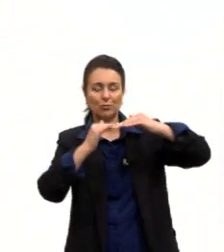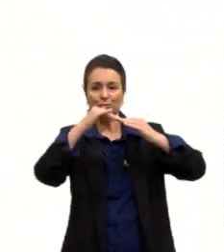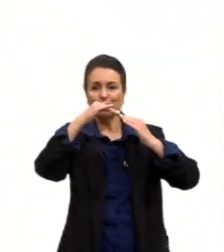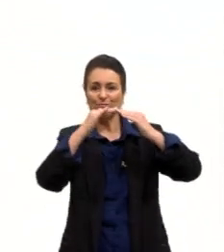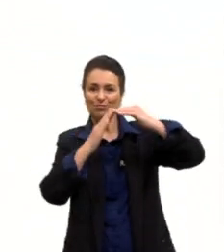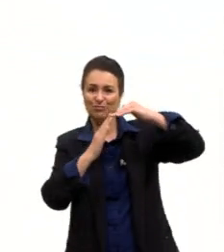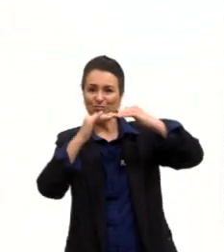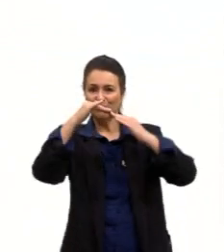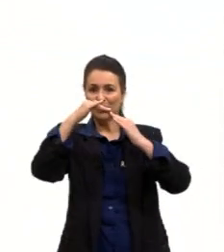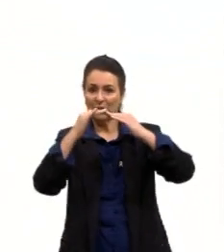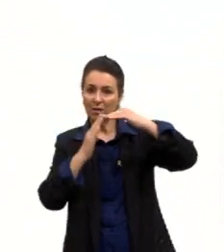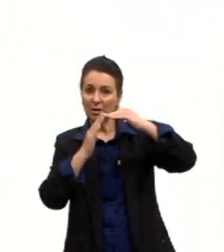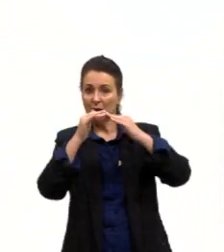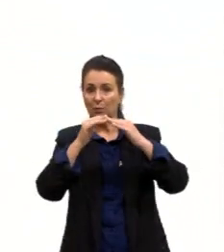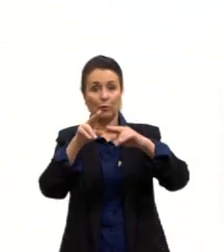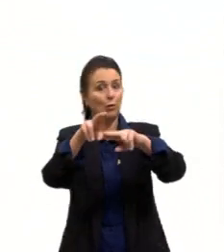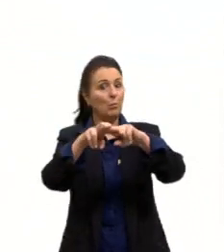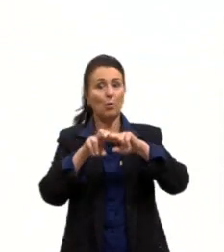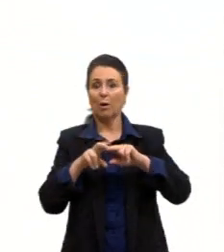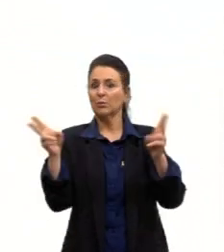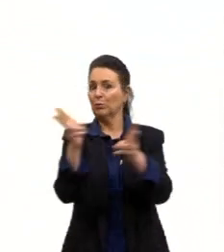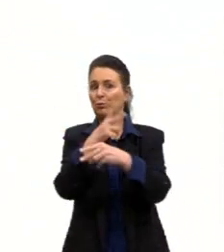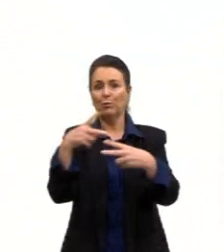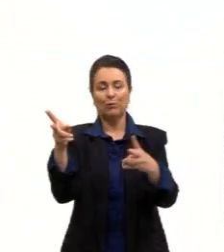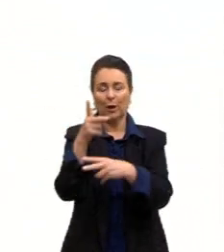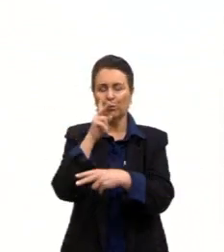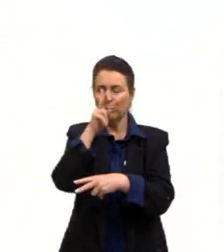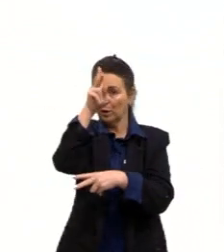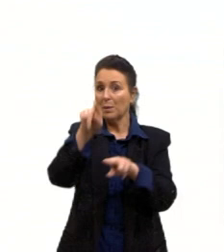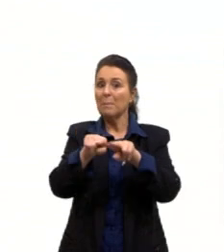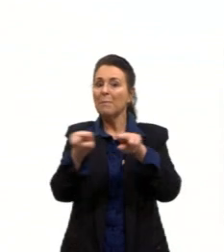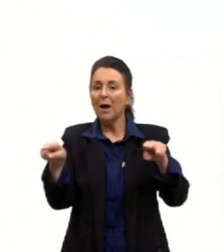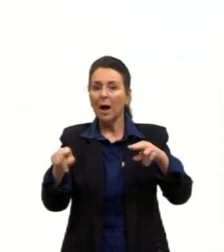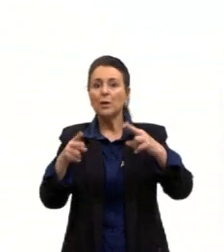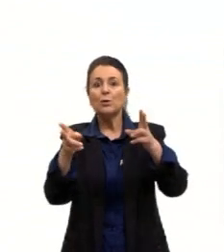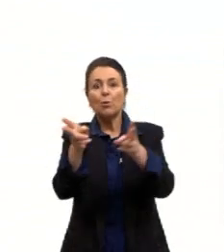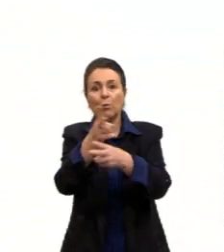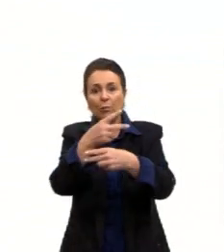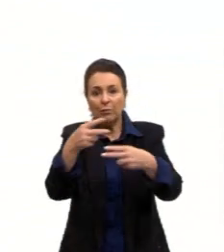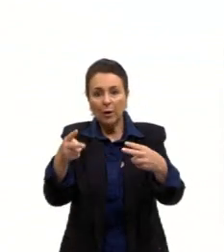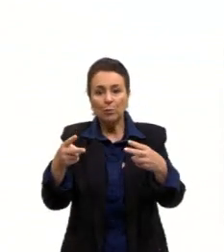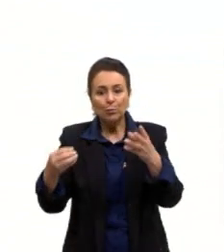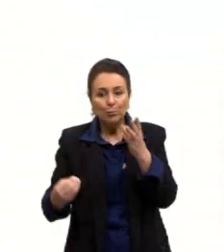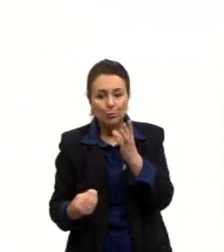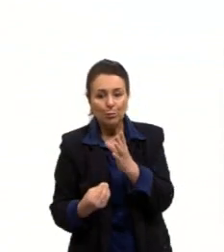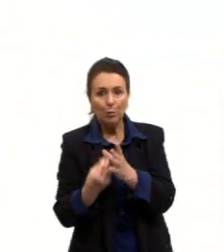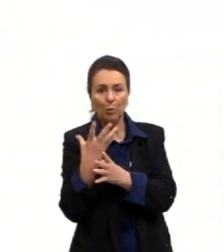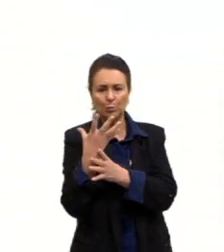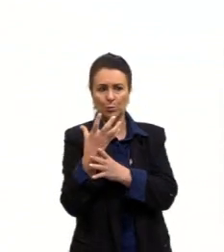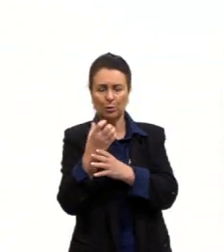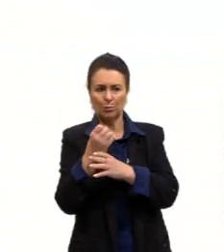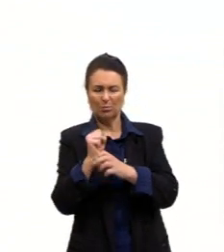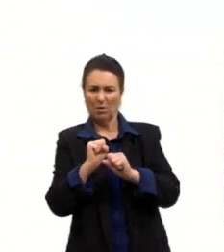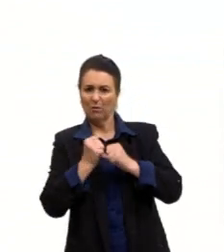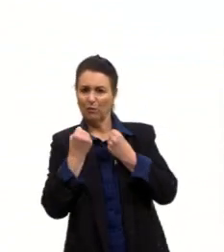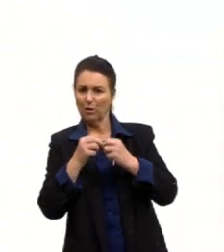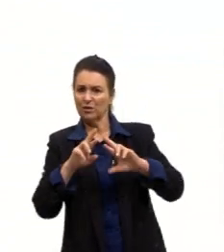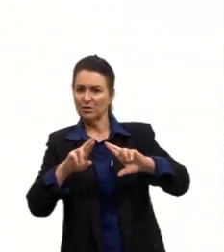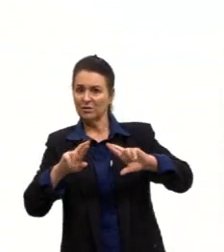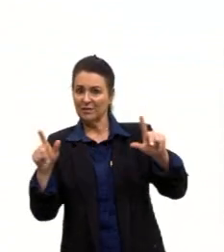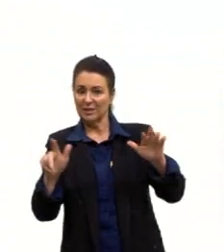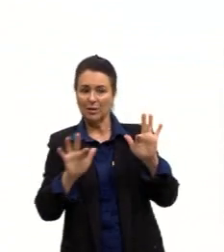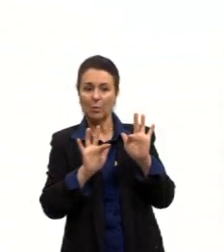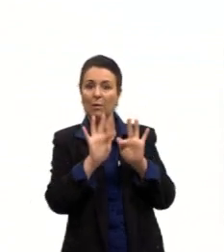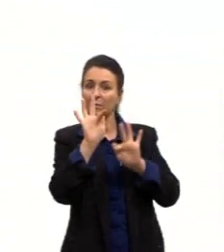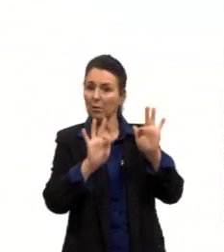enfim foi que o vento soprou então produziu uma força irregular que variava com a mesma frequência